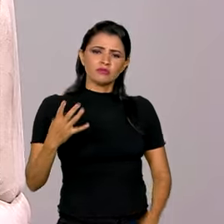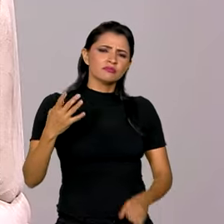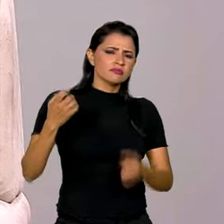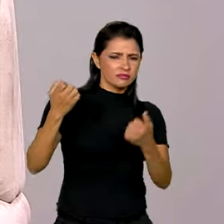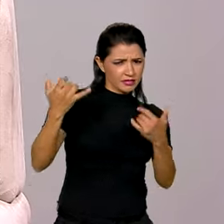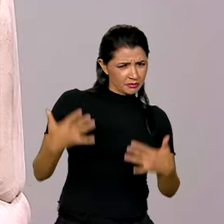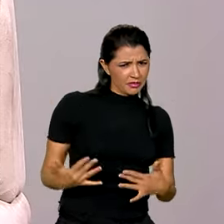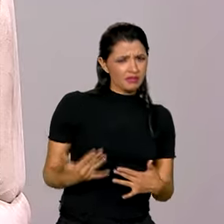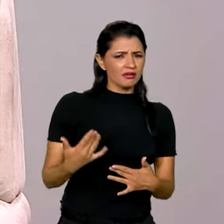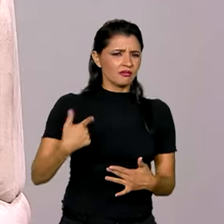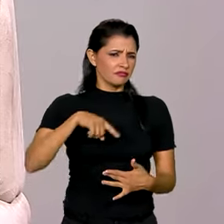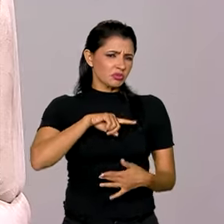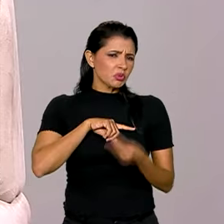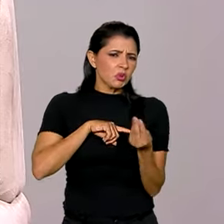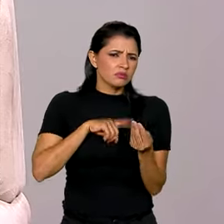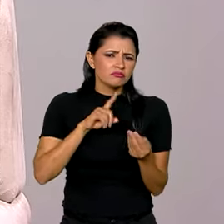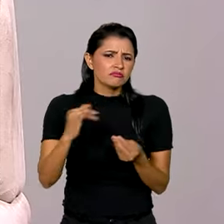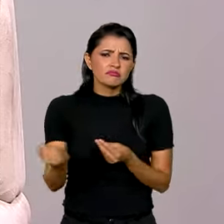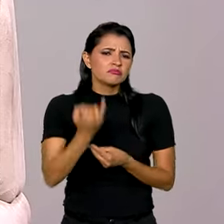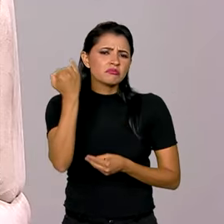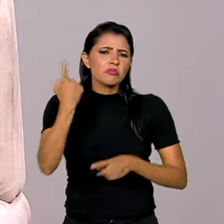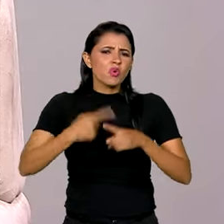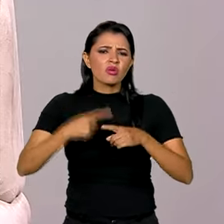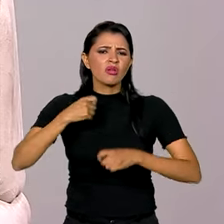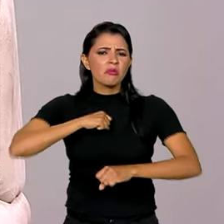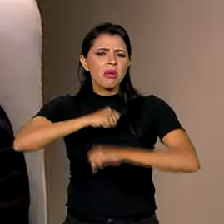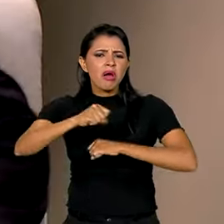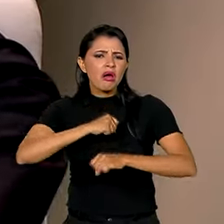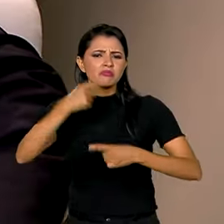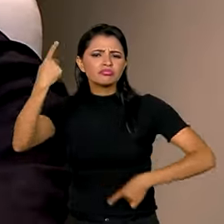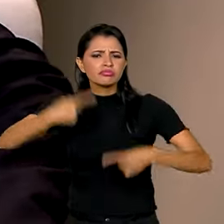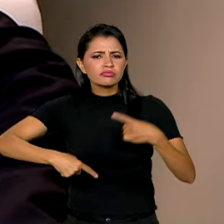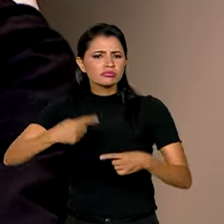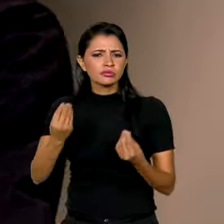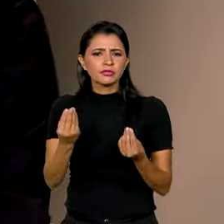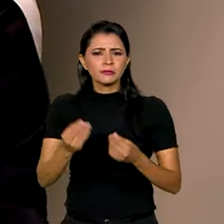explicasse para a gente qual a importância desses debates. Exatamente.